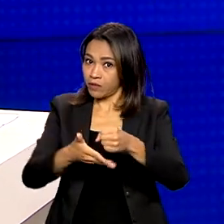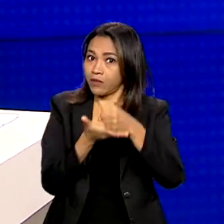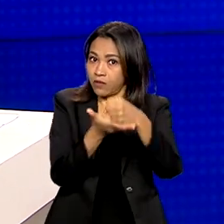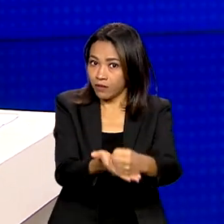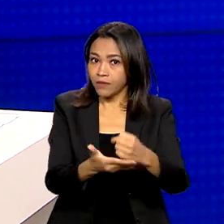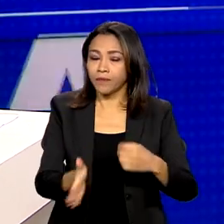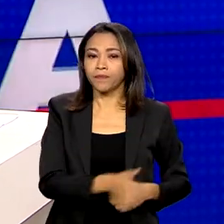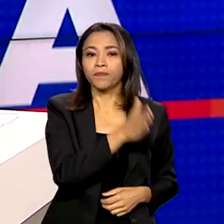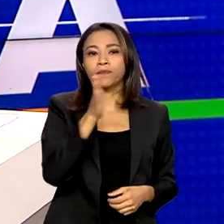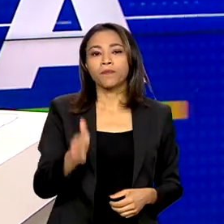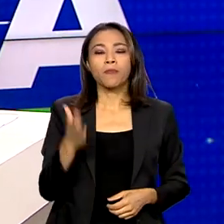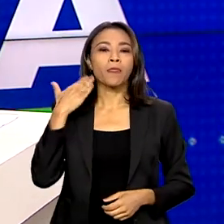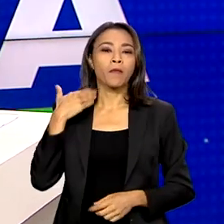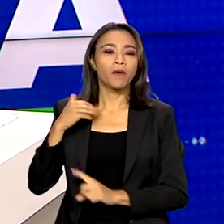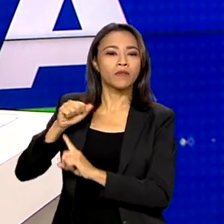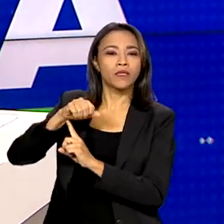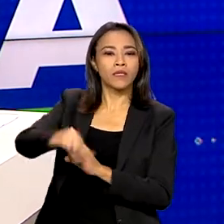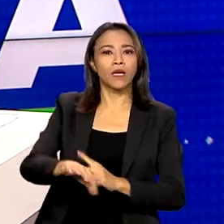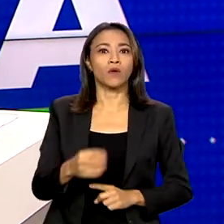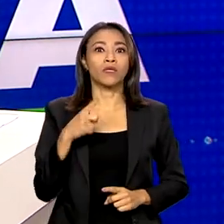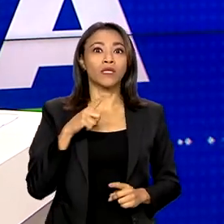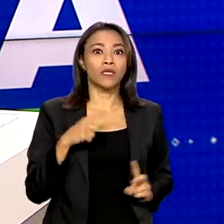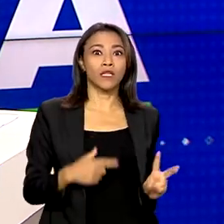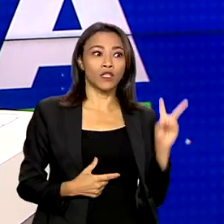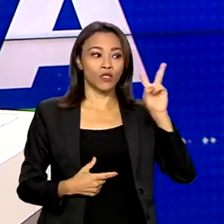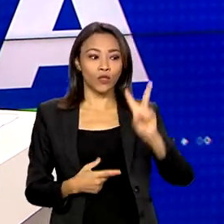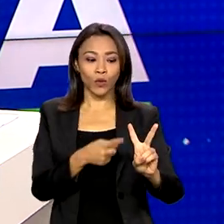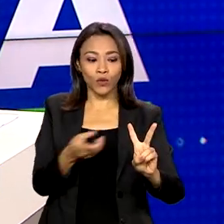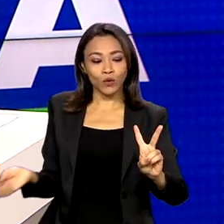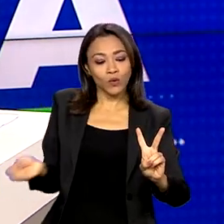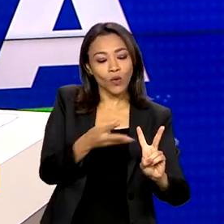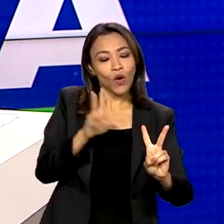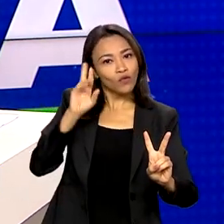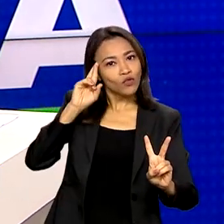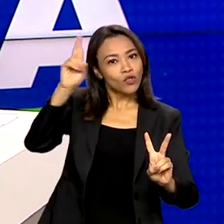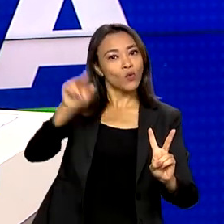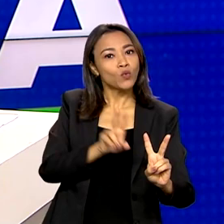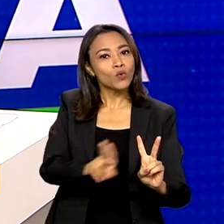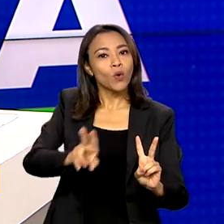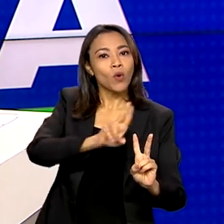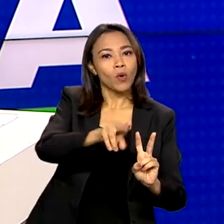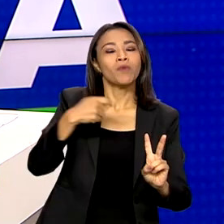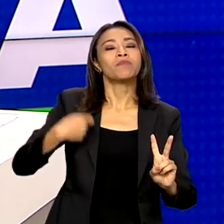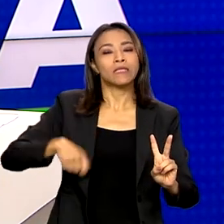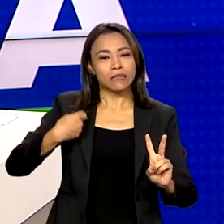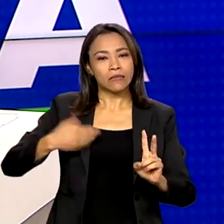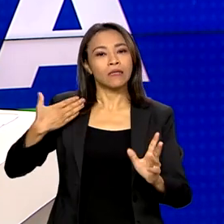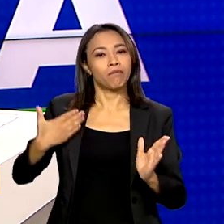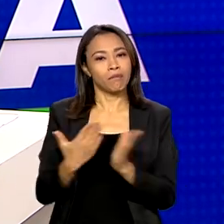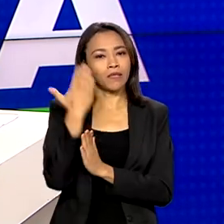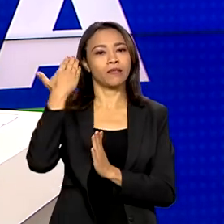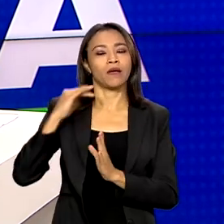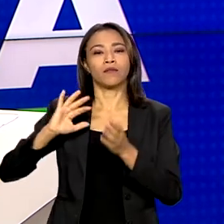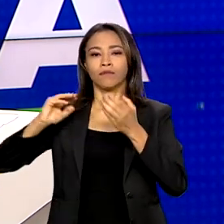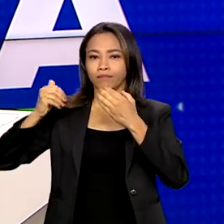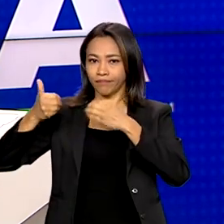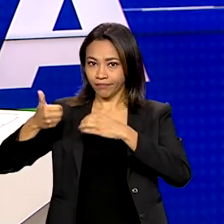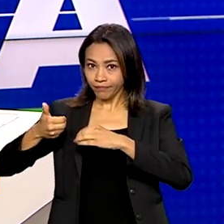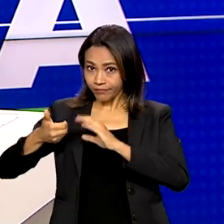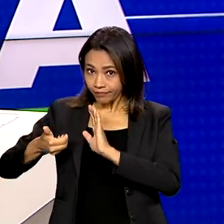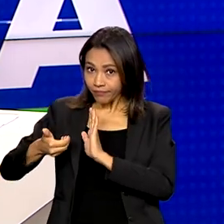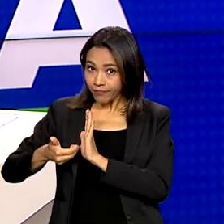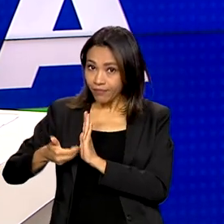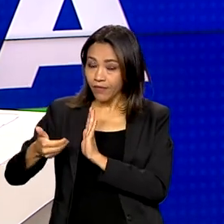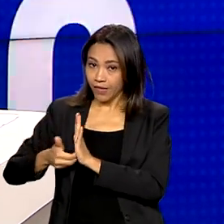O Banco Central tem dois novos diretores indicados. Os nomes ainda precisam ser aprovados pelo Senado. A indicação